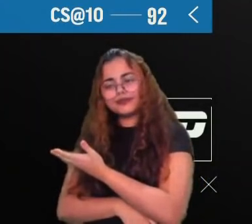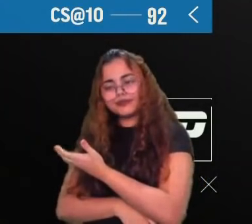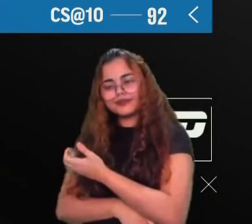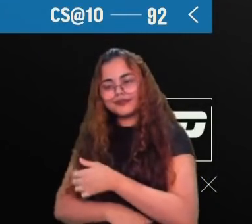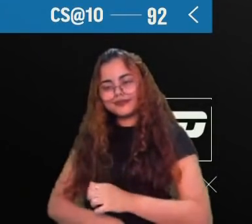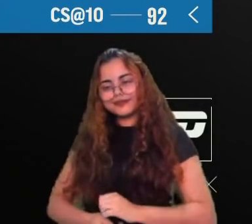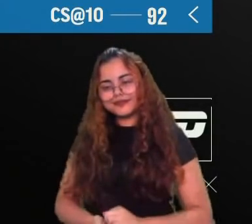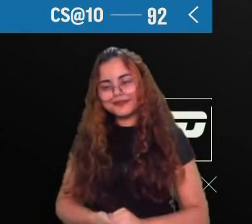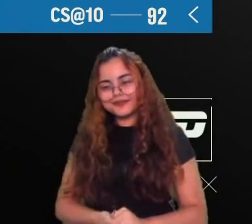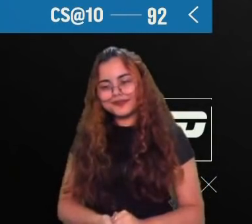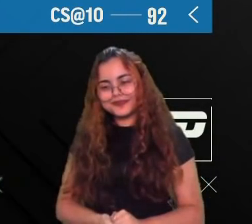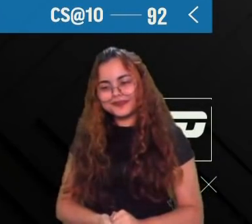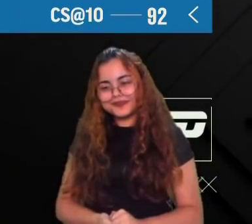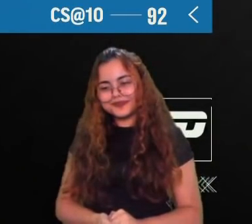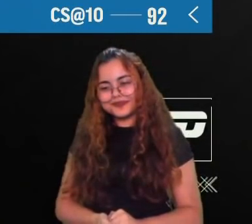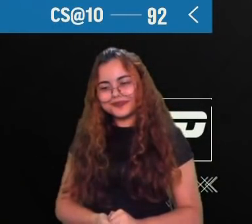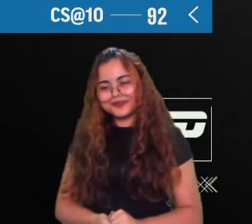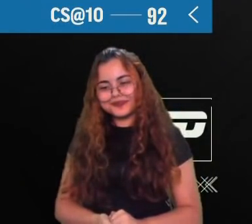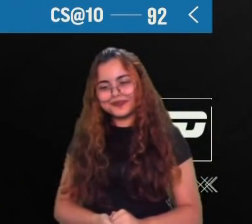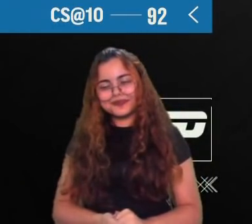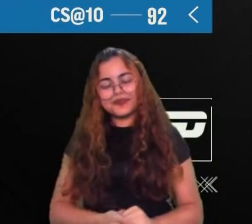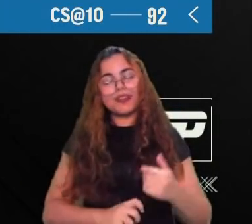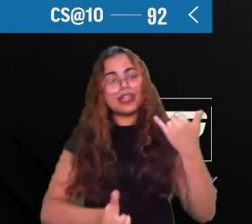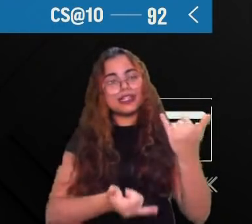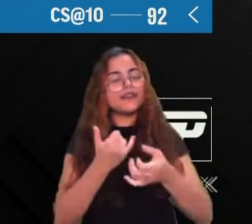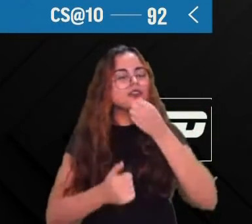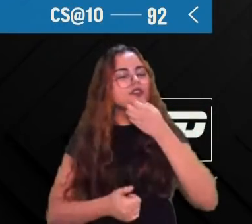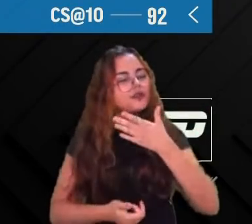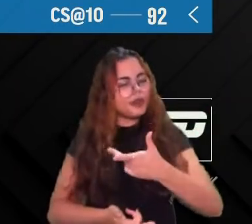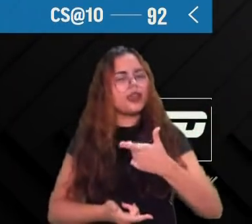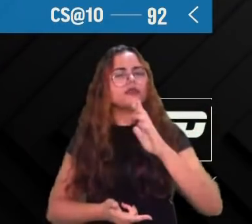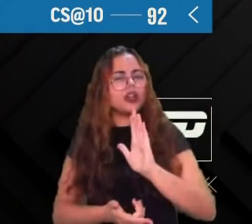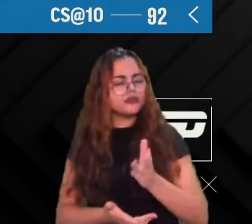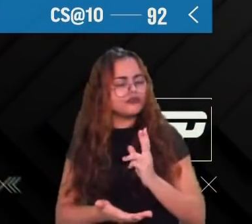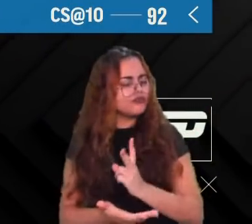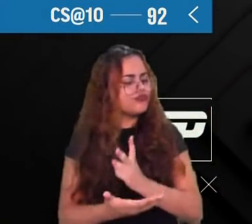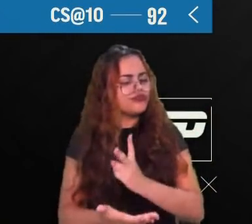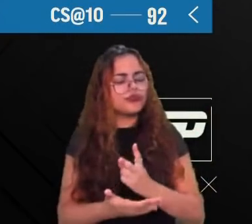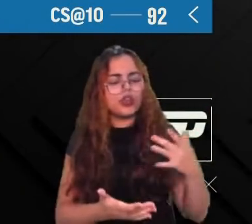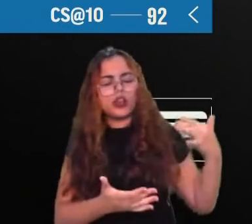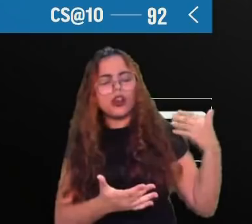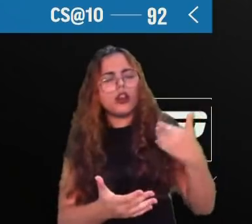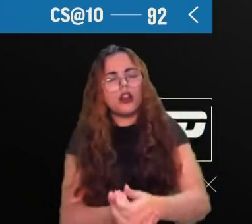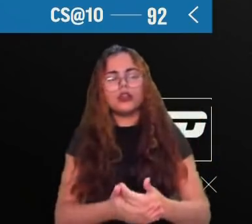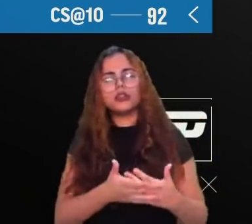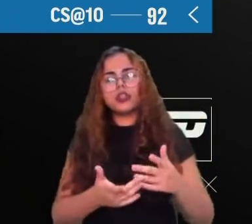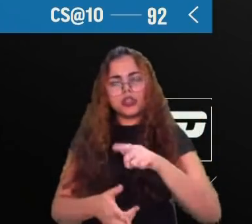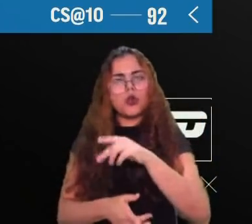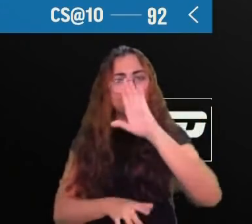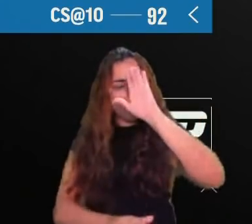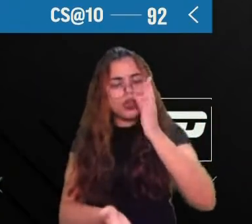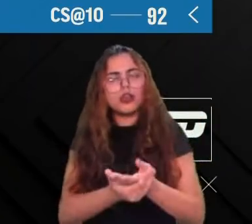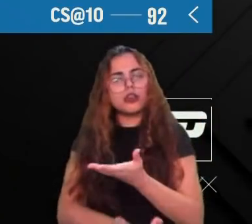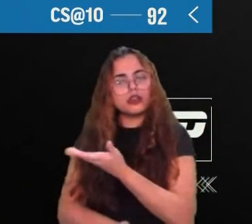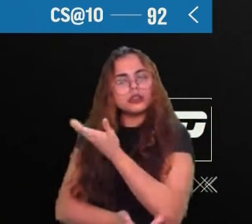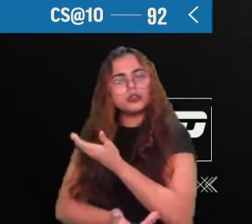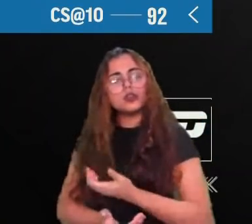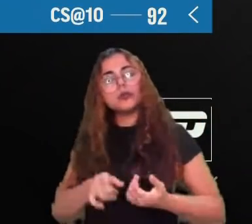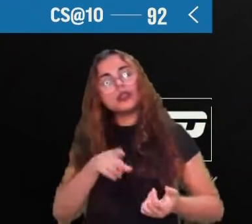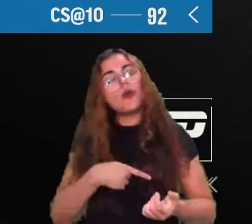bem desde quando eu joguei a primeira vez com ele. Então, é um player que eu boto muita confiança. E, realmente, acho que se eu tivesse